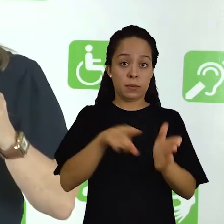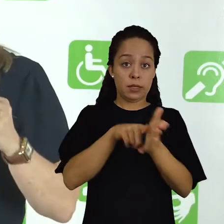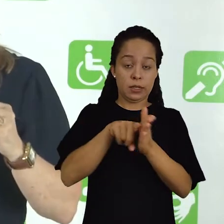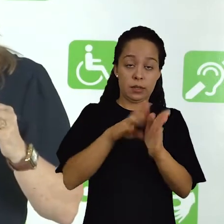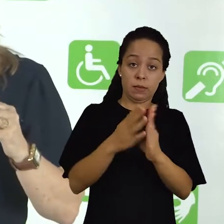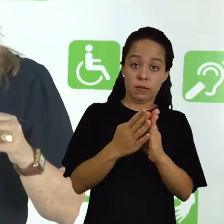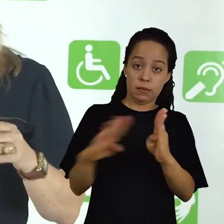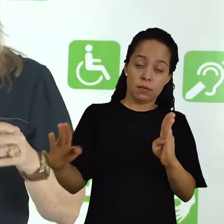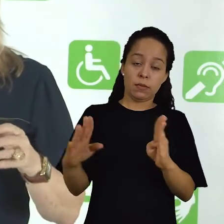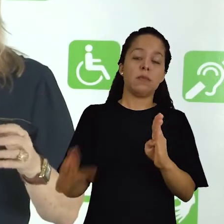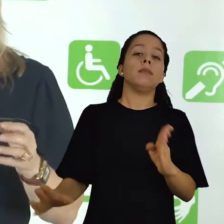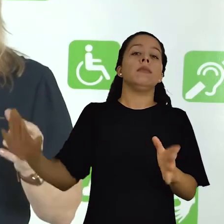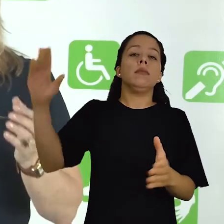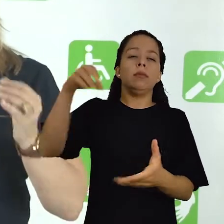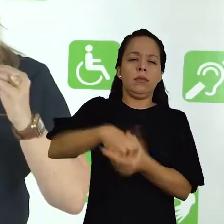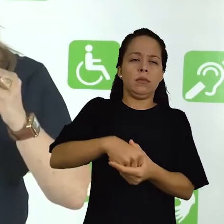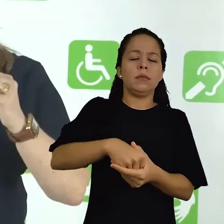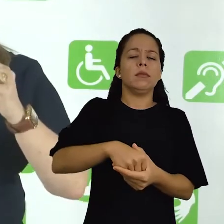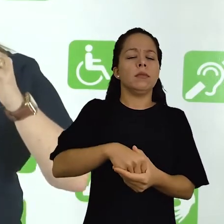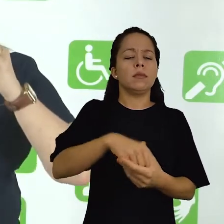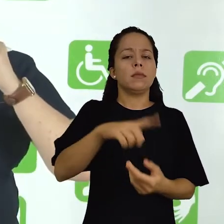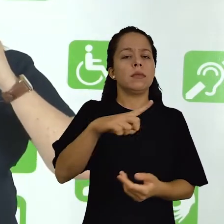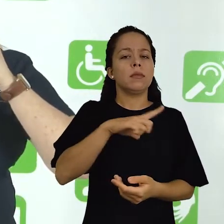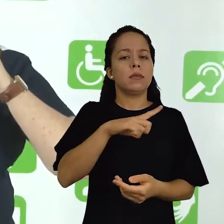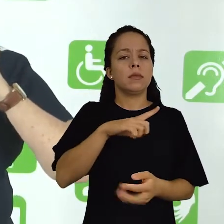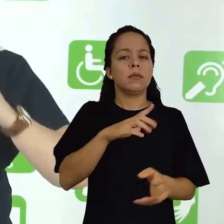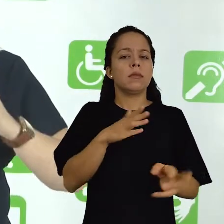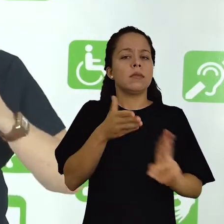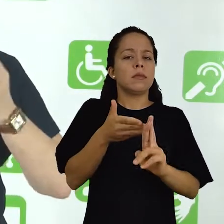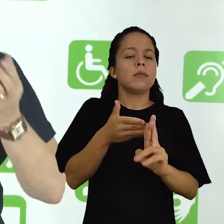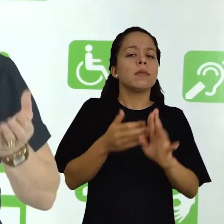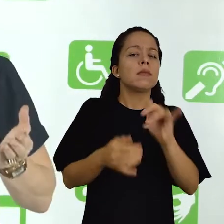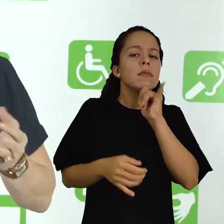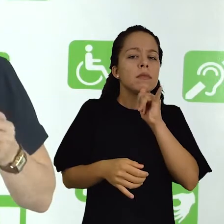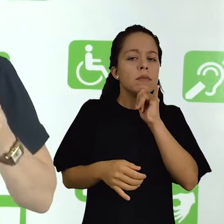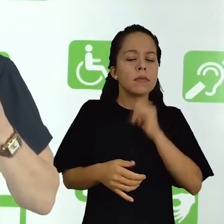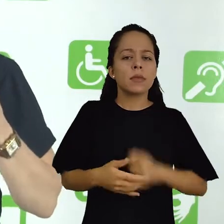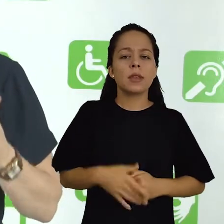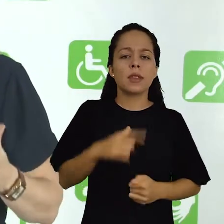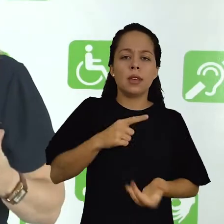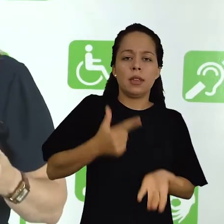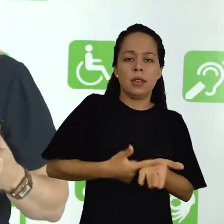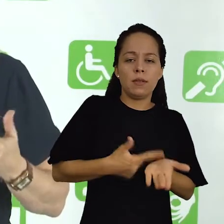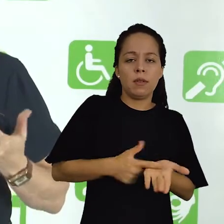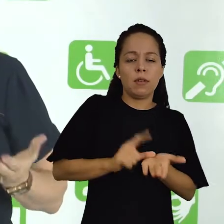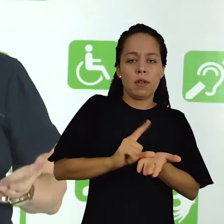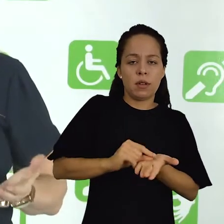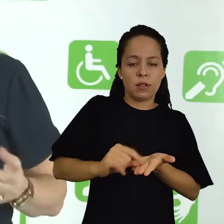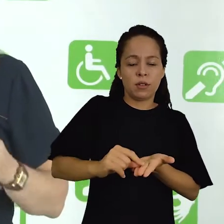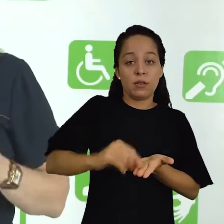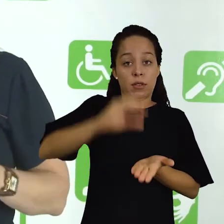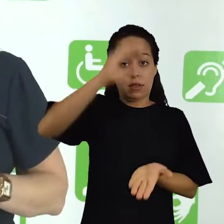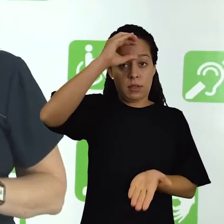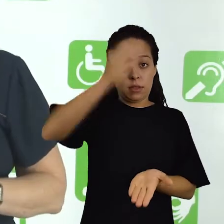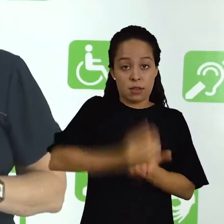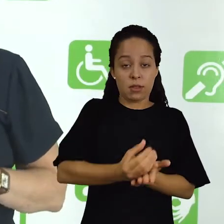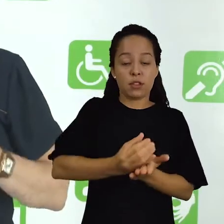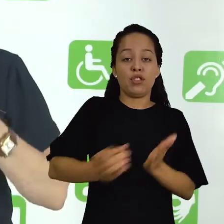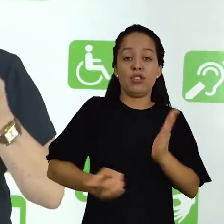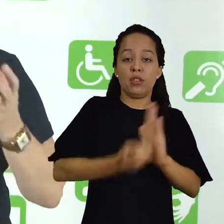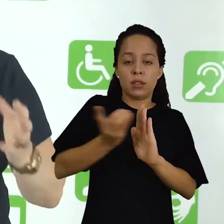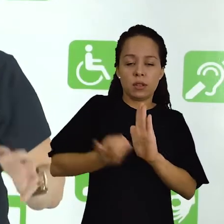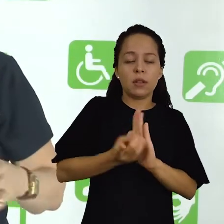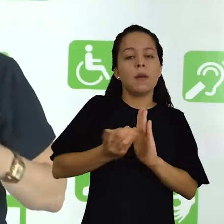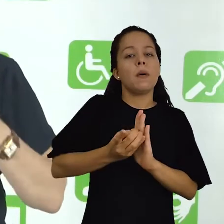bibliográfica, são existidas pesquisas bibliográficas com fontes, por exemplo, em livros, artigos, teses,